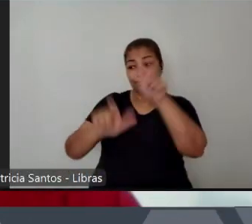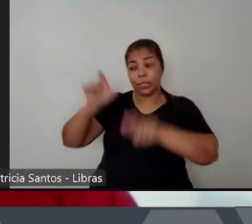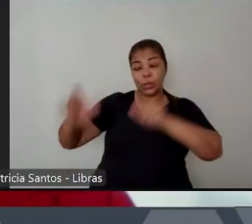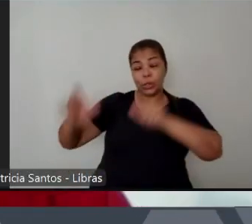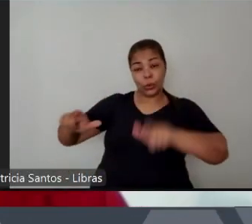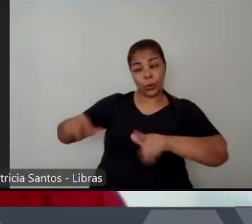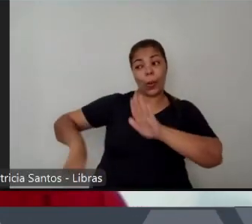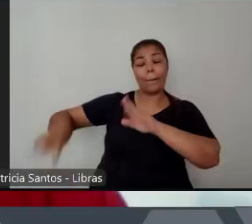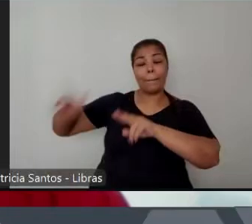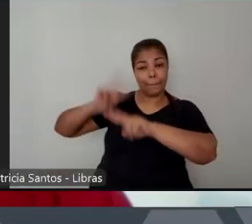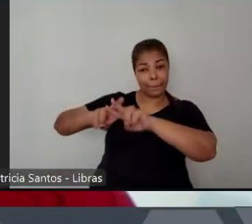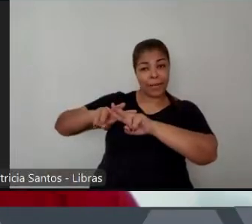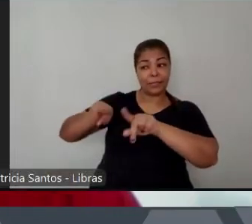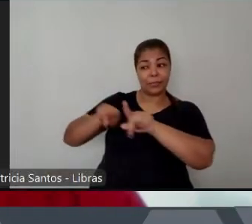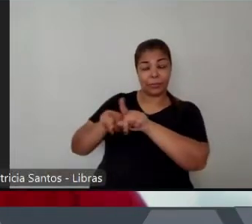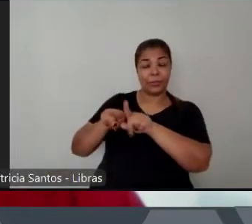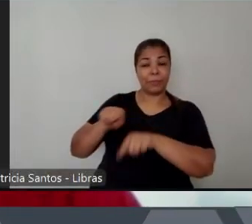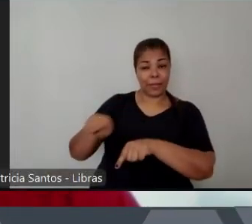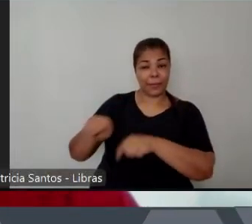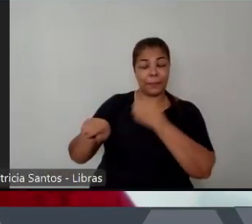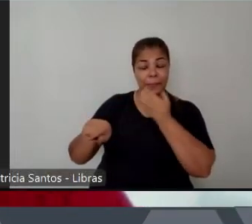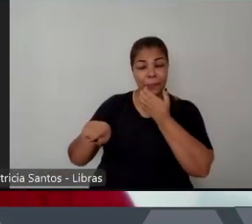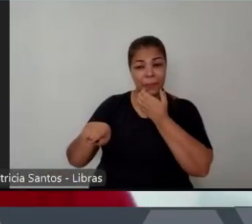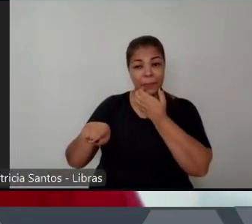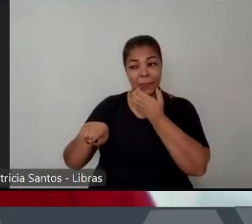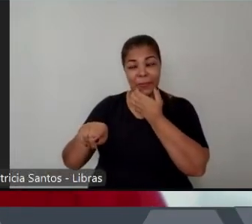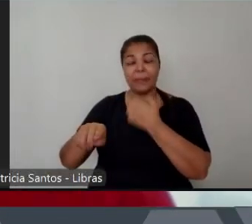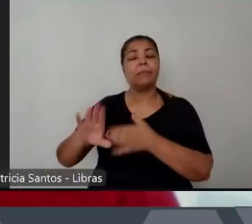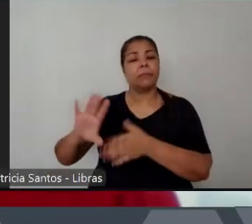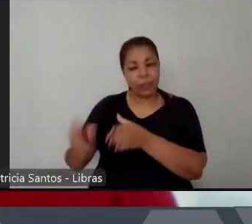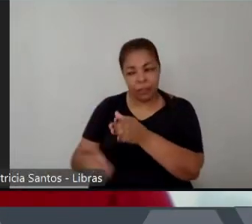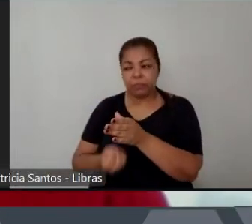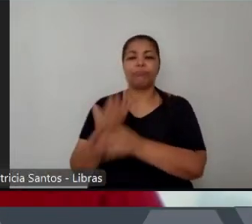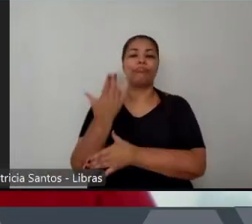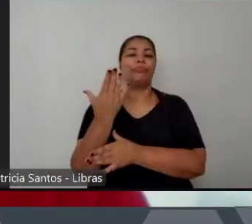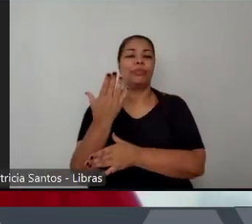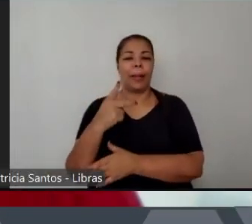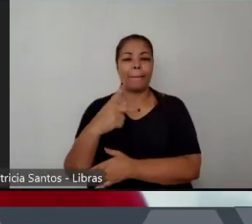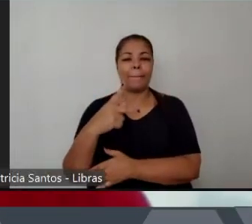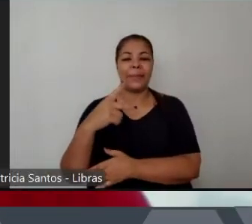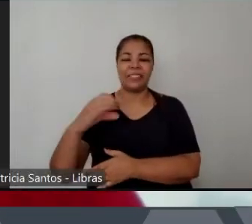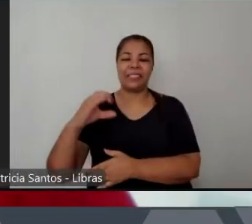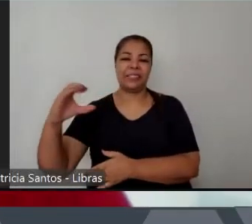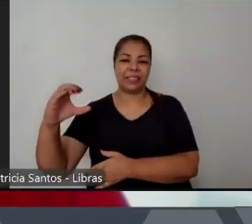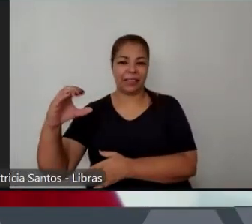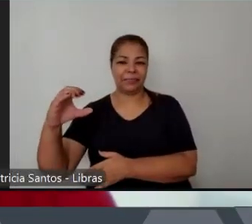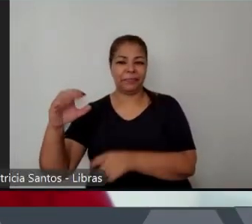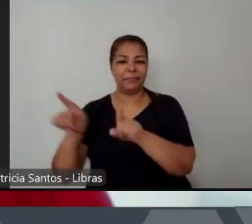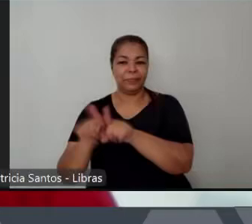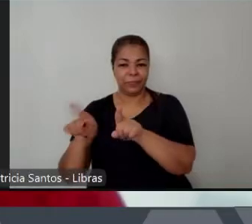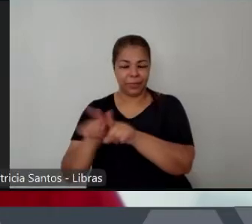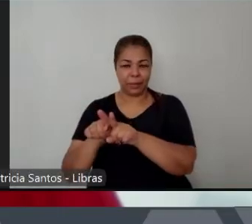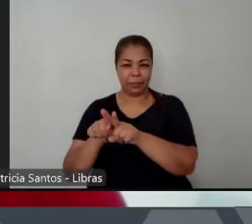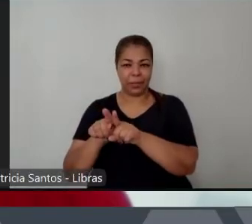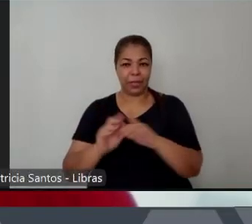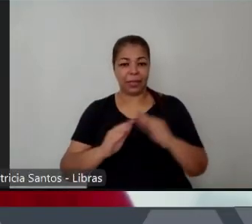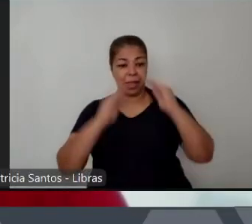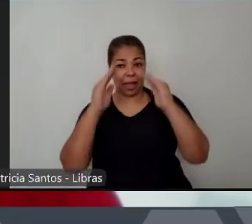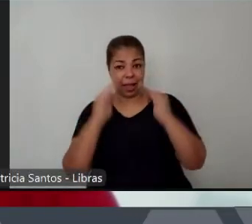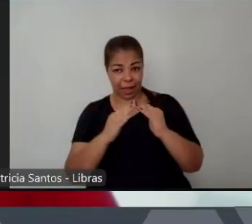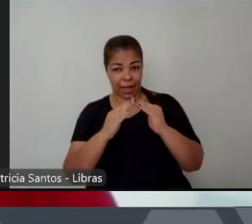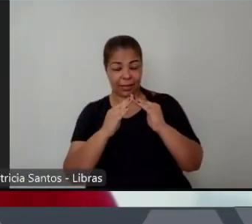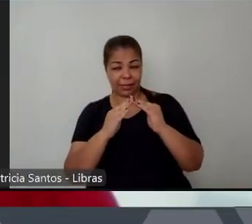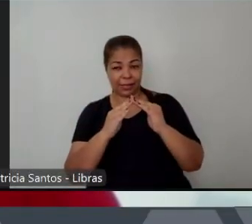desse quadro formam o PCC na casa de custódia de Taubaté que era o presídio de